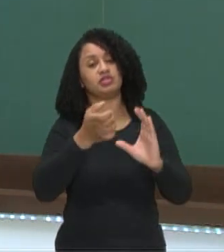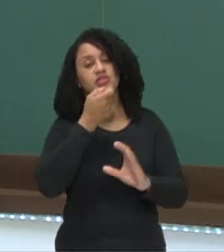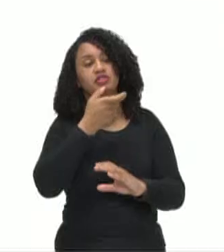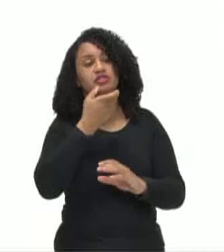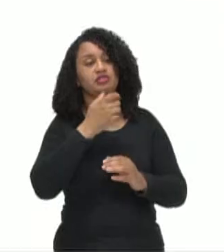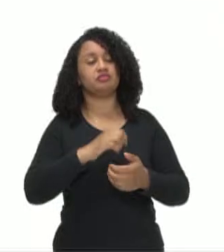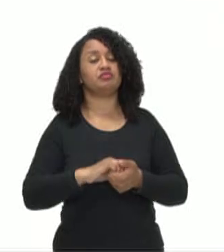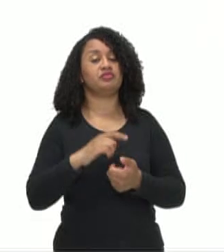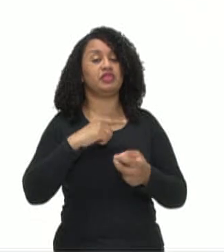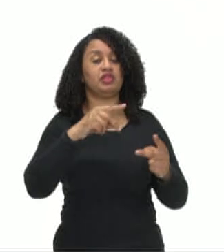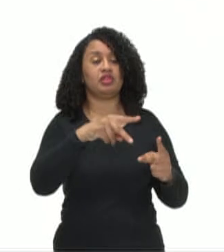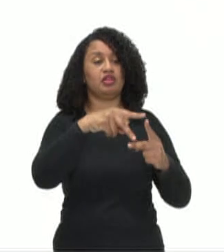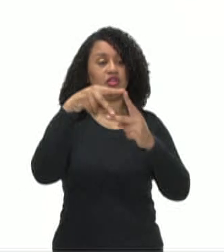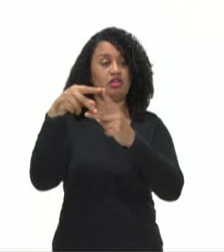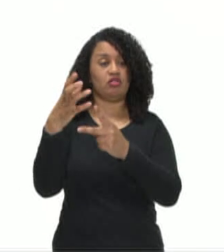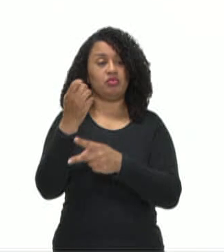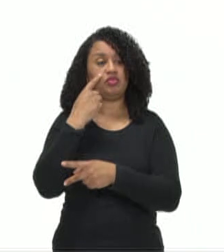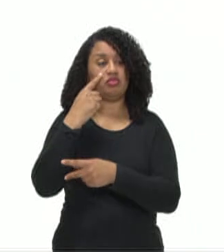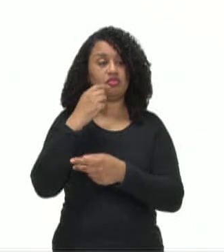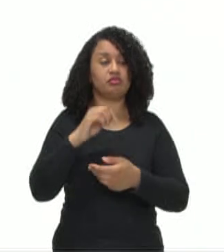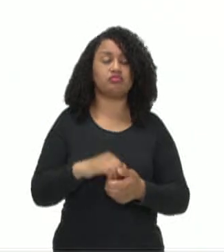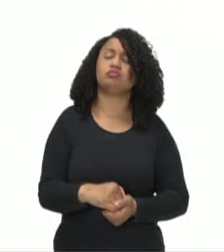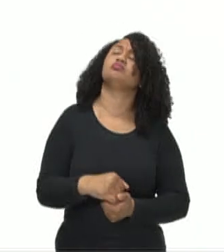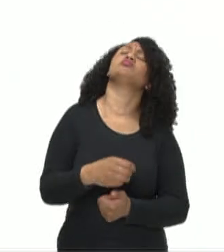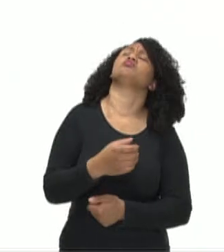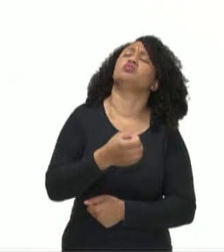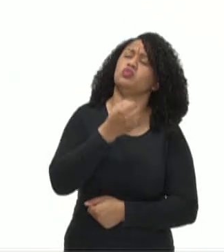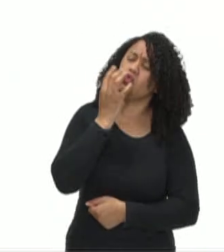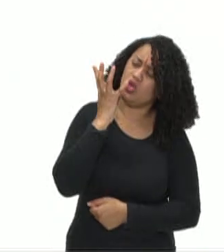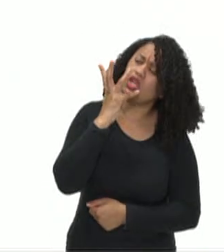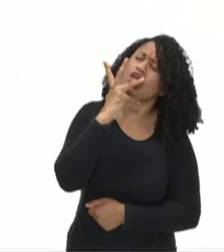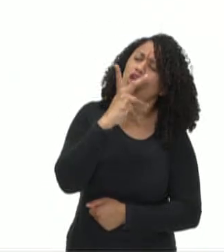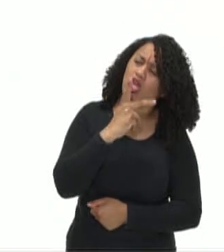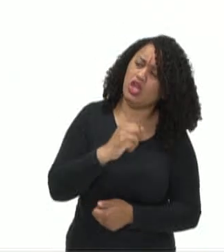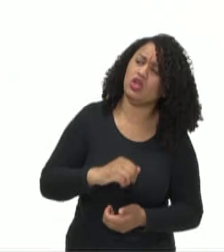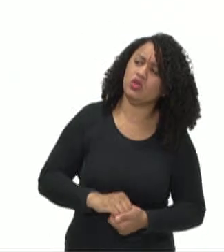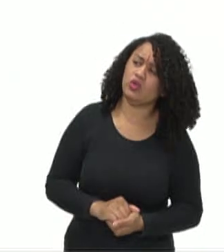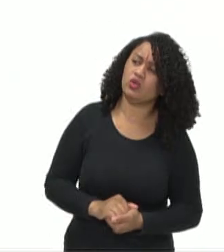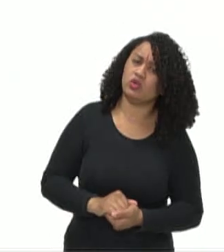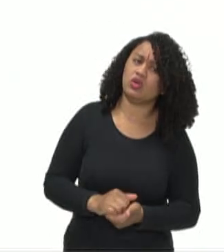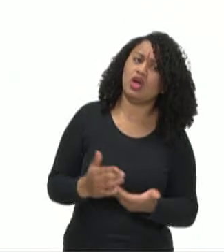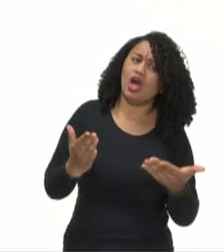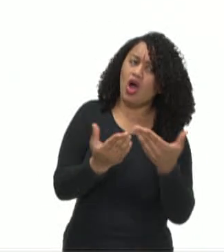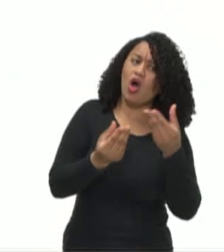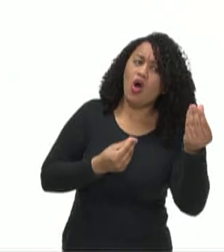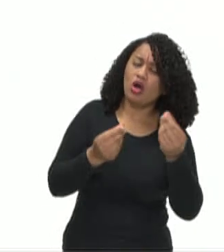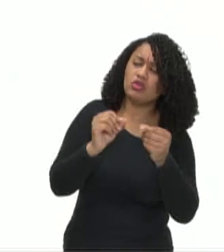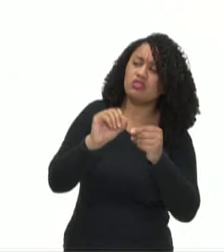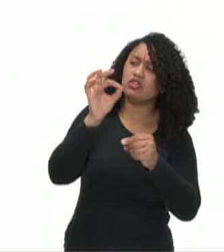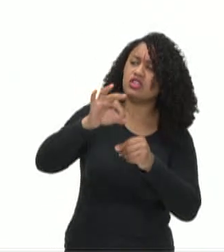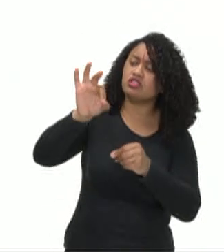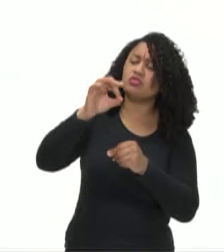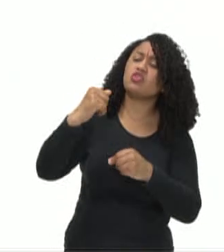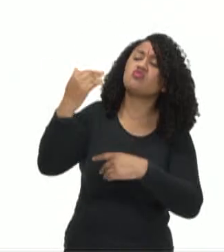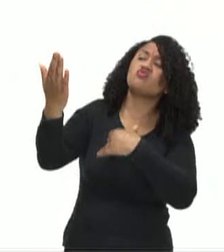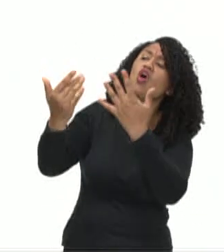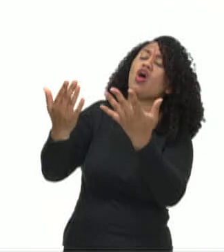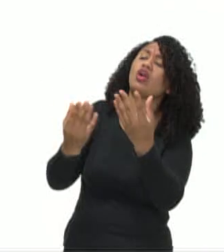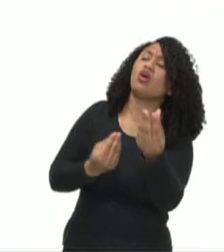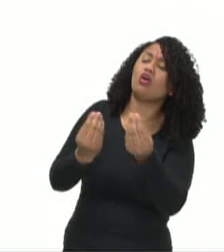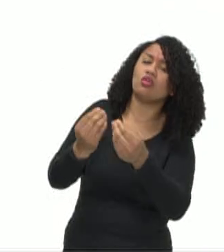Temos uma tira, acompanhe. Muito bonito! Agora, como vou manter os mosquitos lá fora?